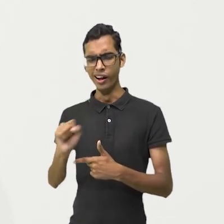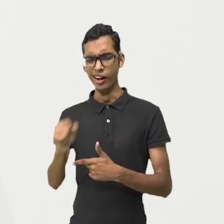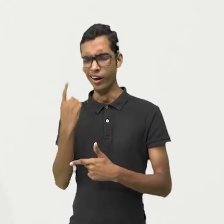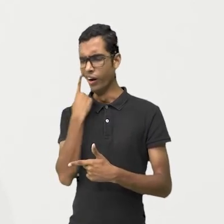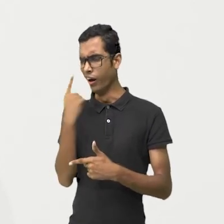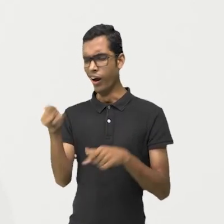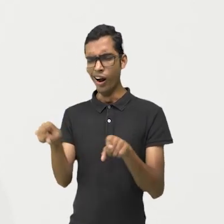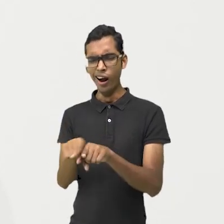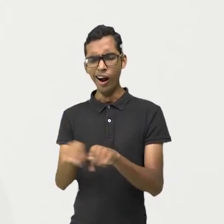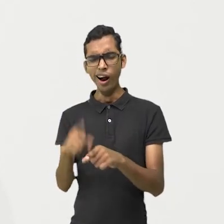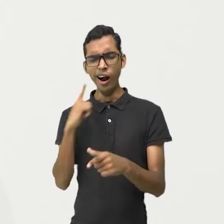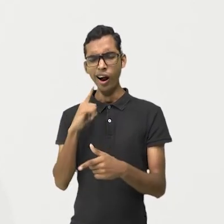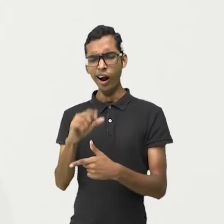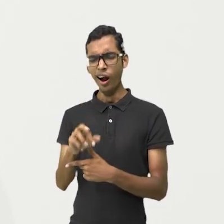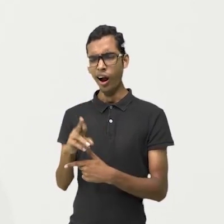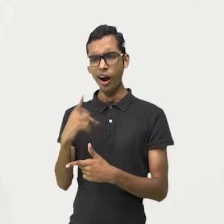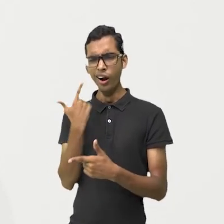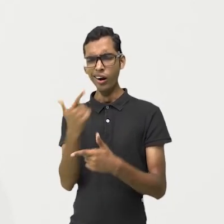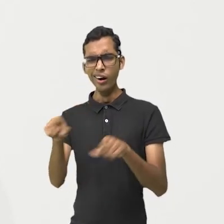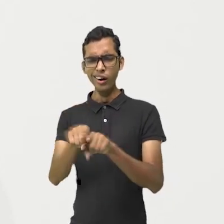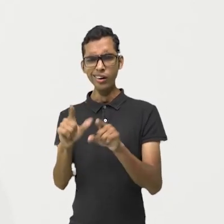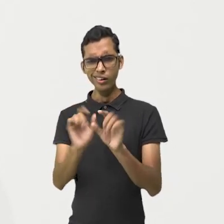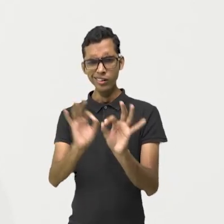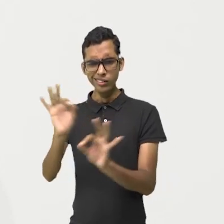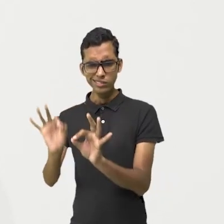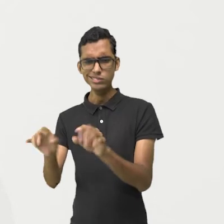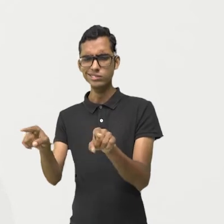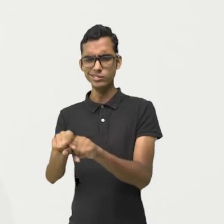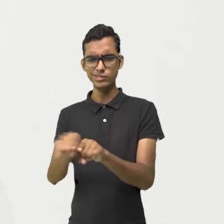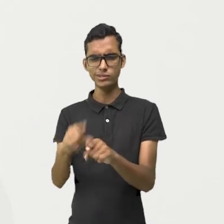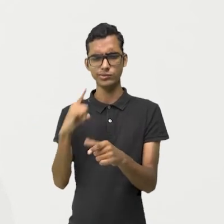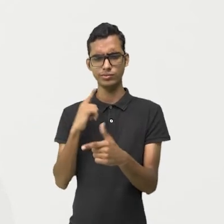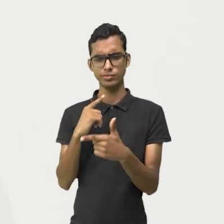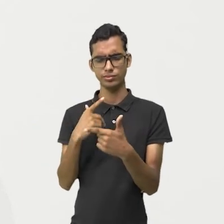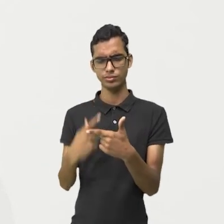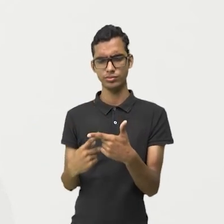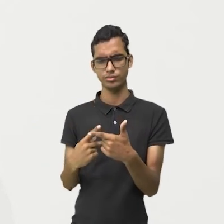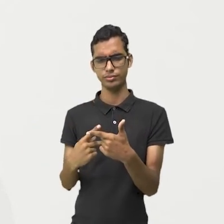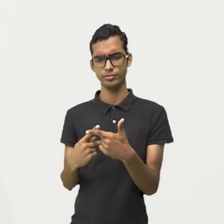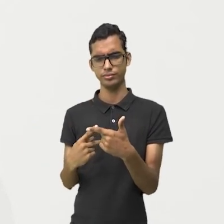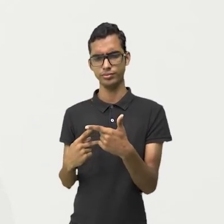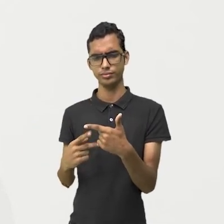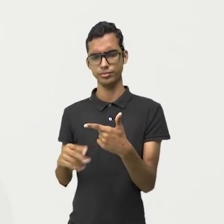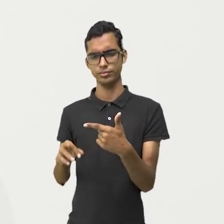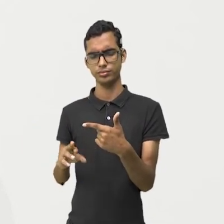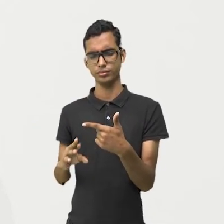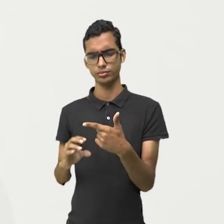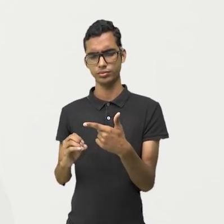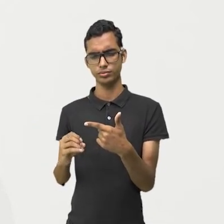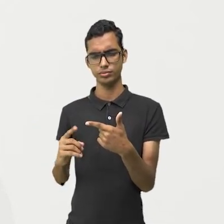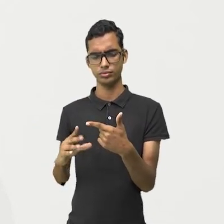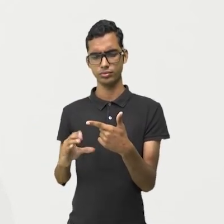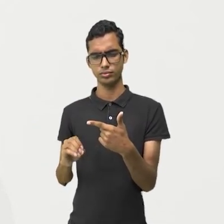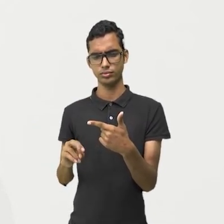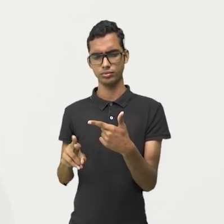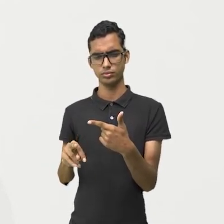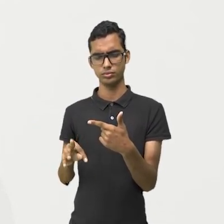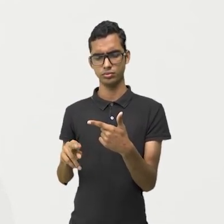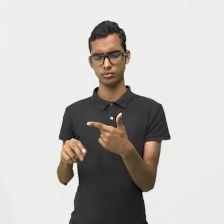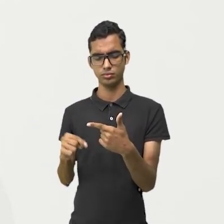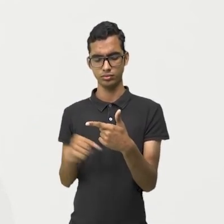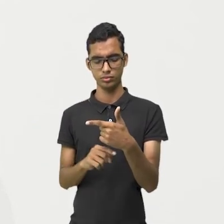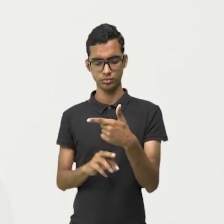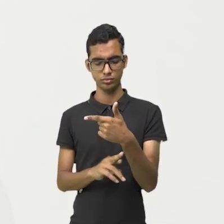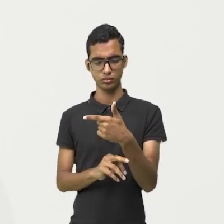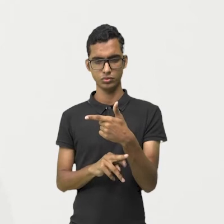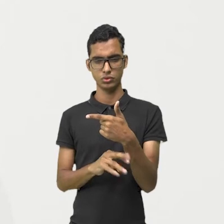Aqui eu vou ter o resto e aqui eu vou ter o quê? O quociente. É essa estrutura aqui,